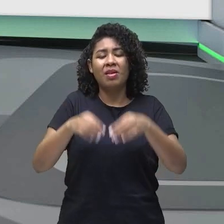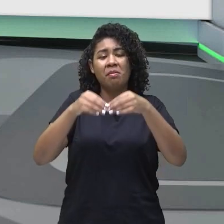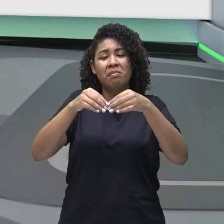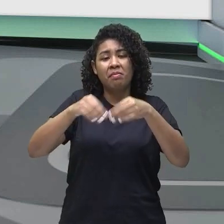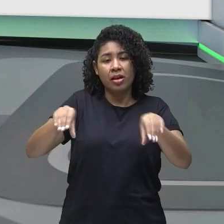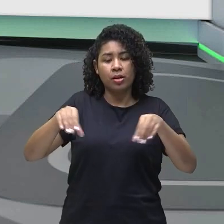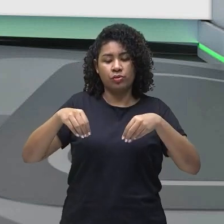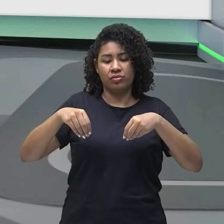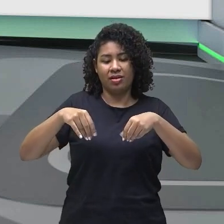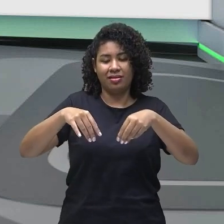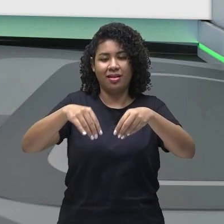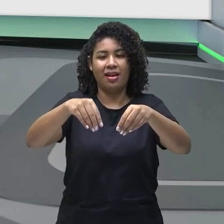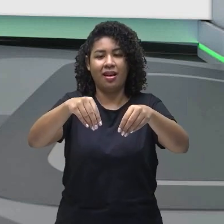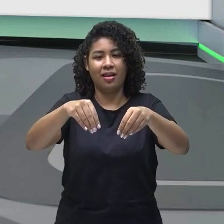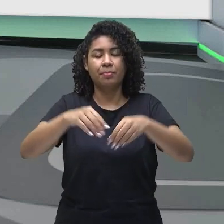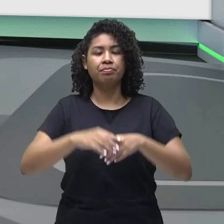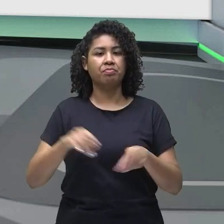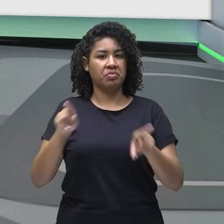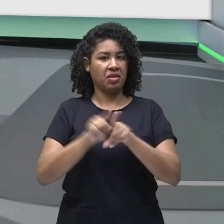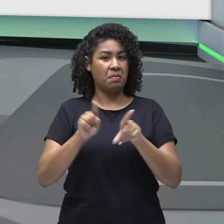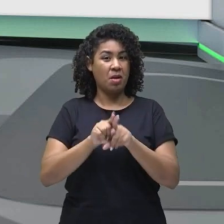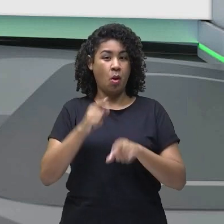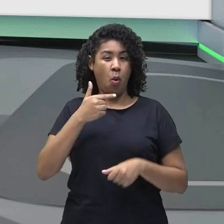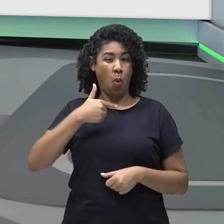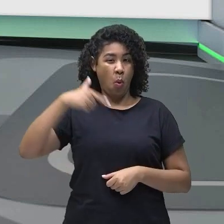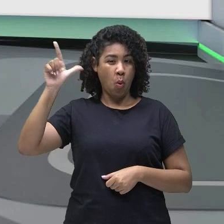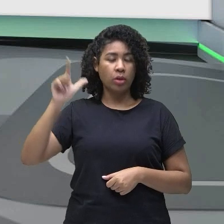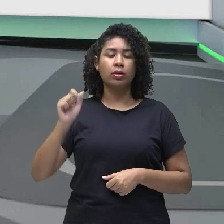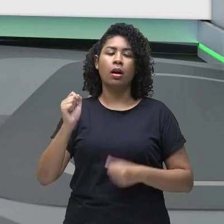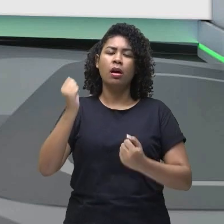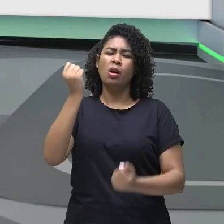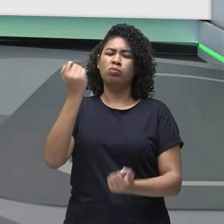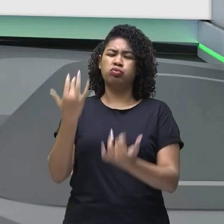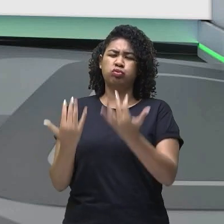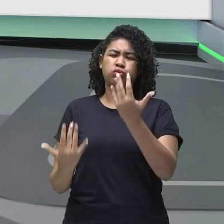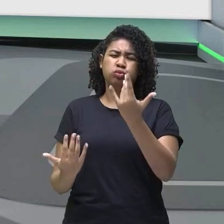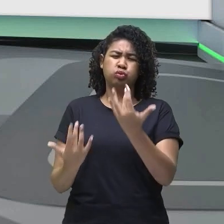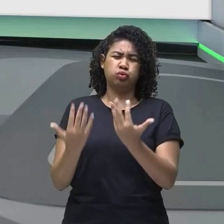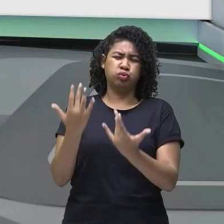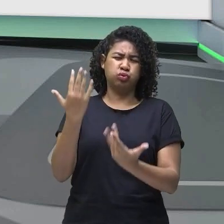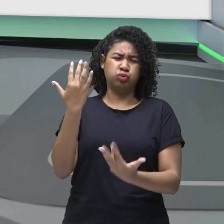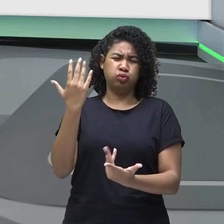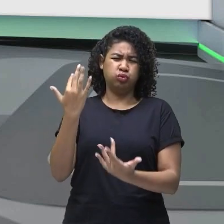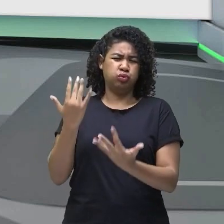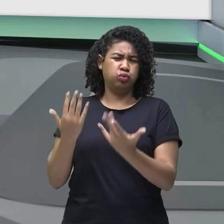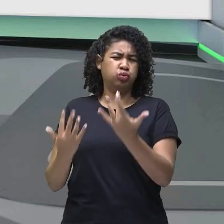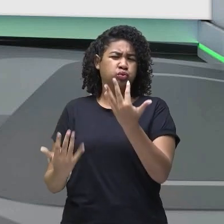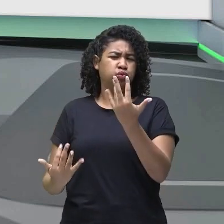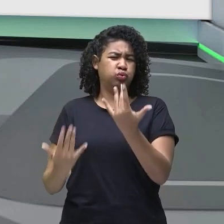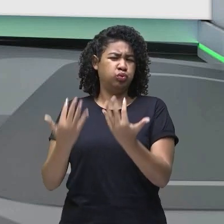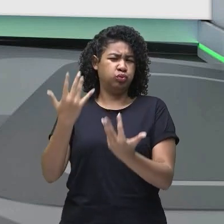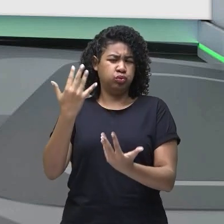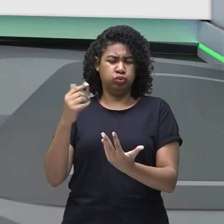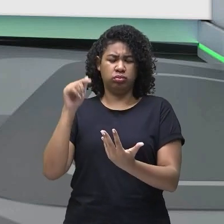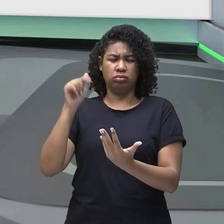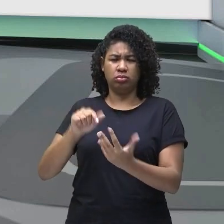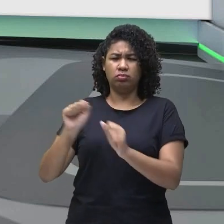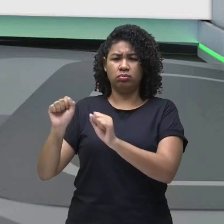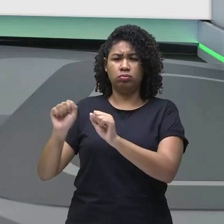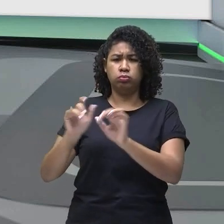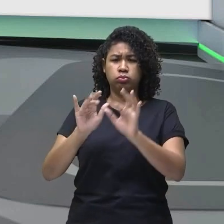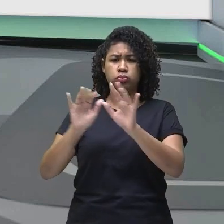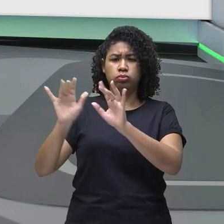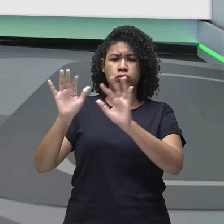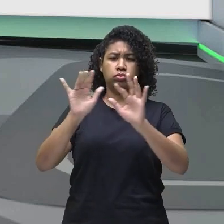A gente tem queimadas que são outra atividade que emitem gases para o efeito